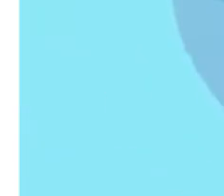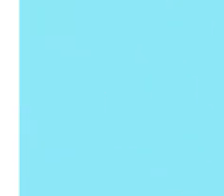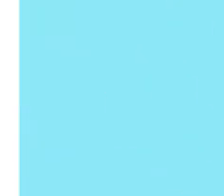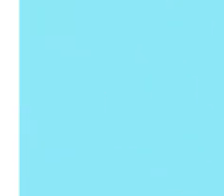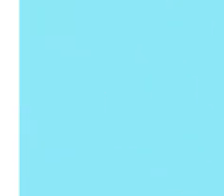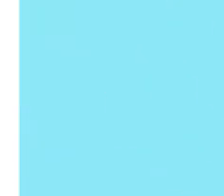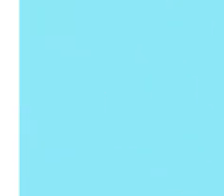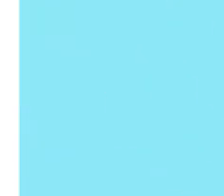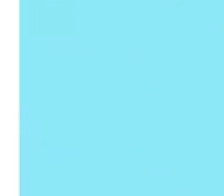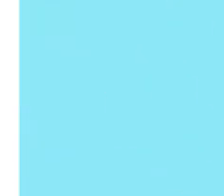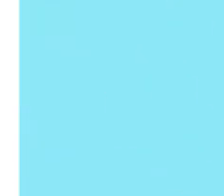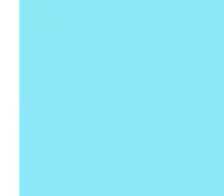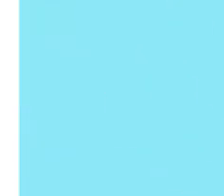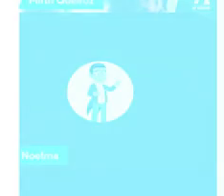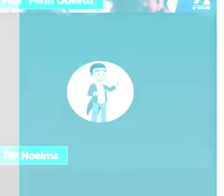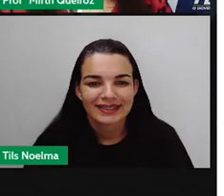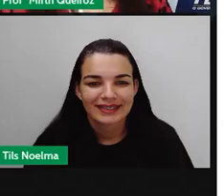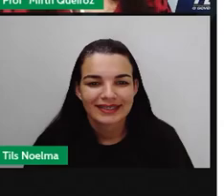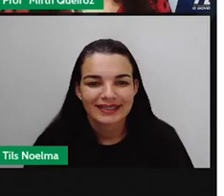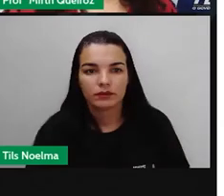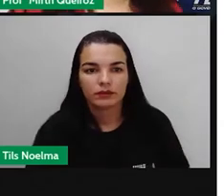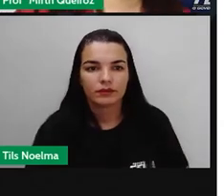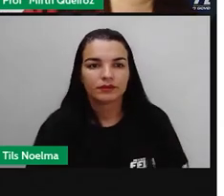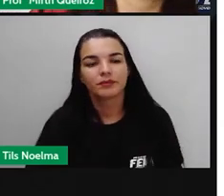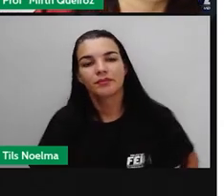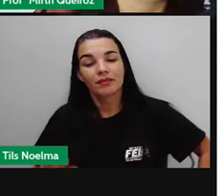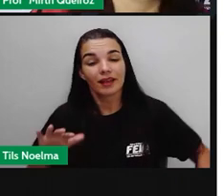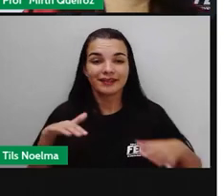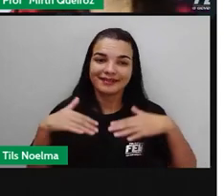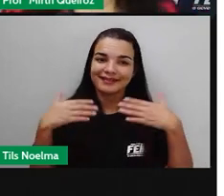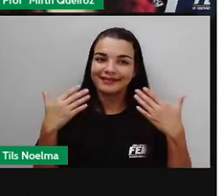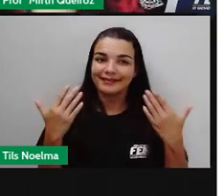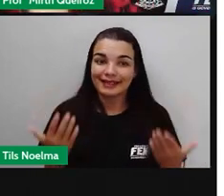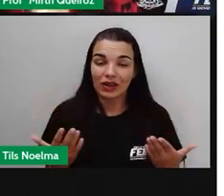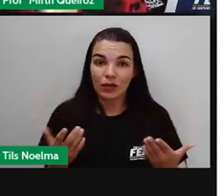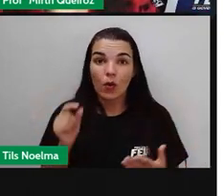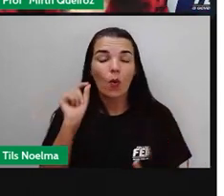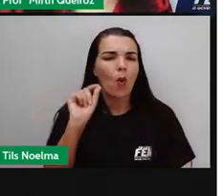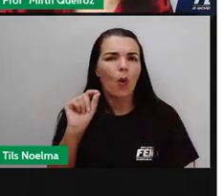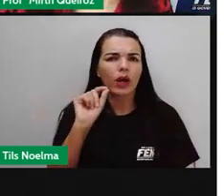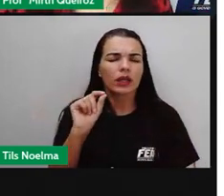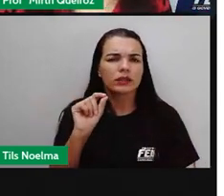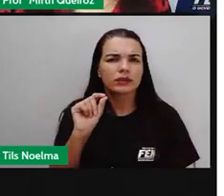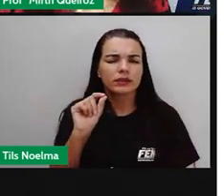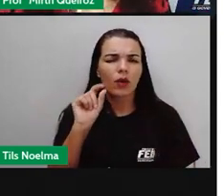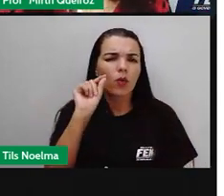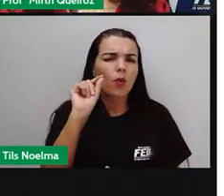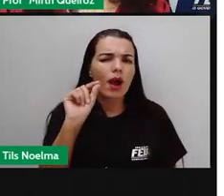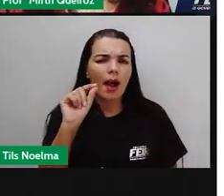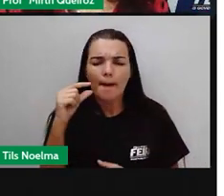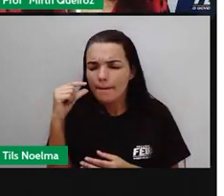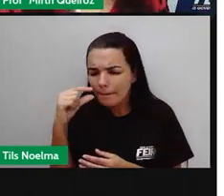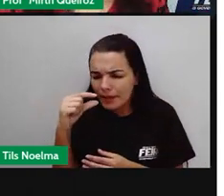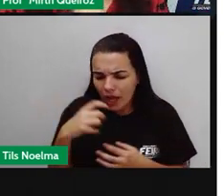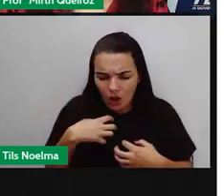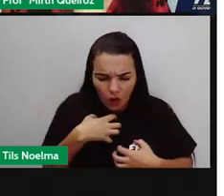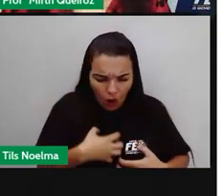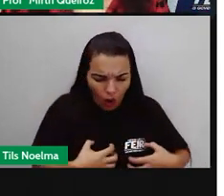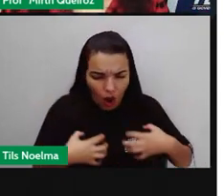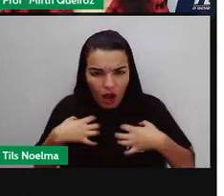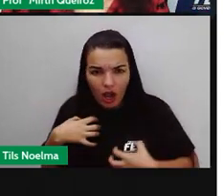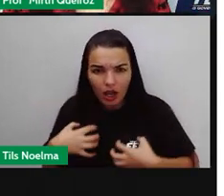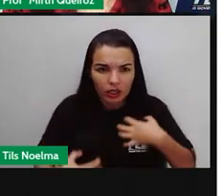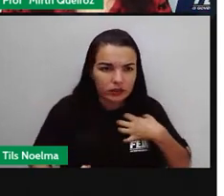e fungos. Até a próxima! Então, o que são micro-organismos?